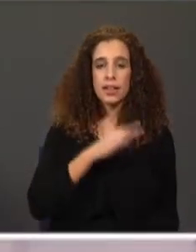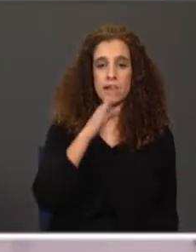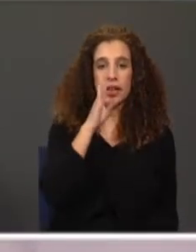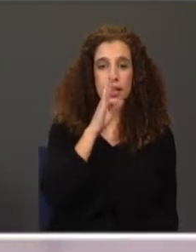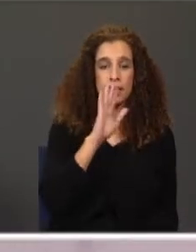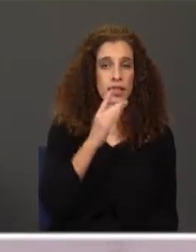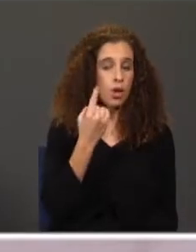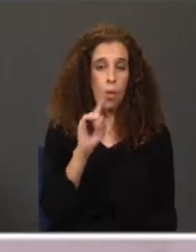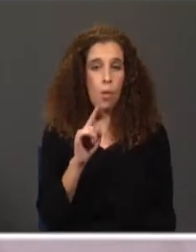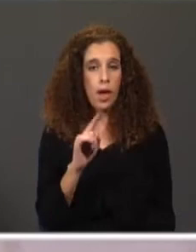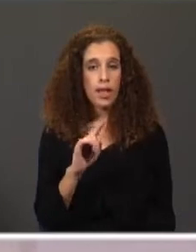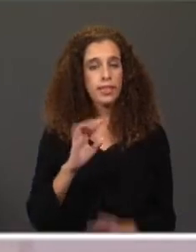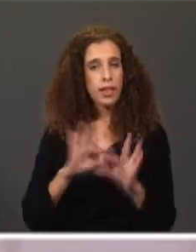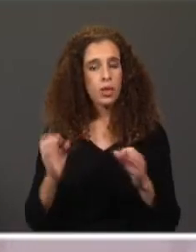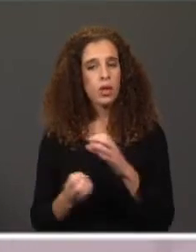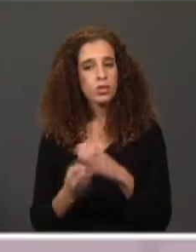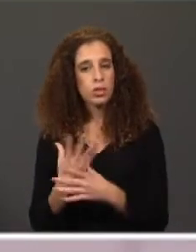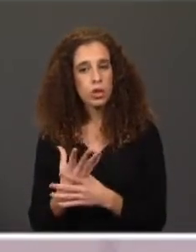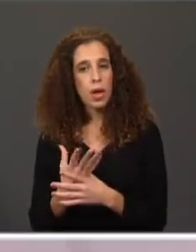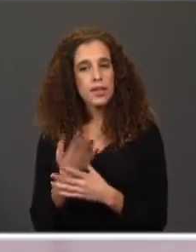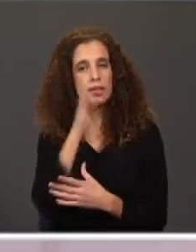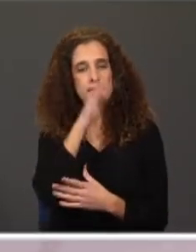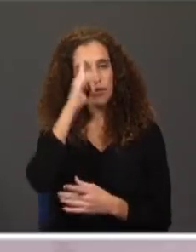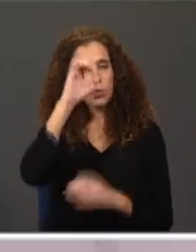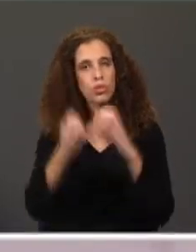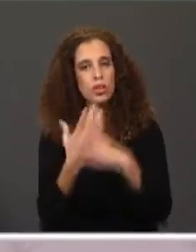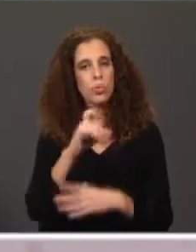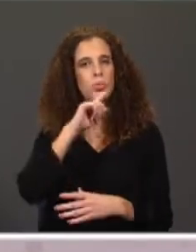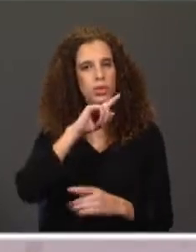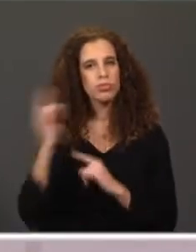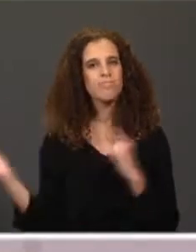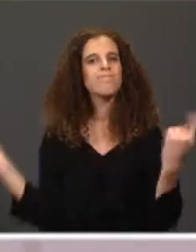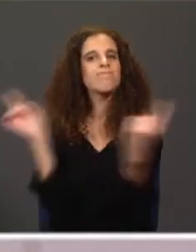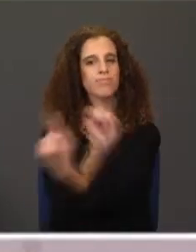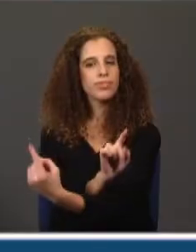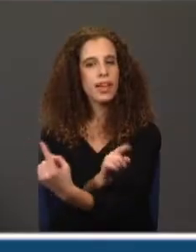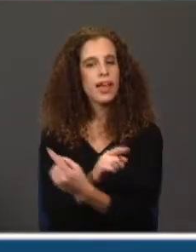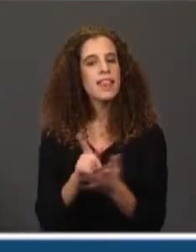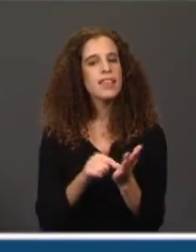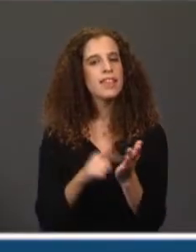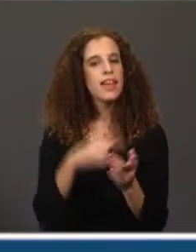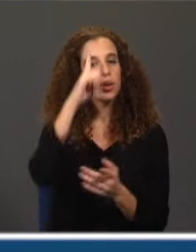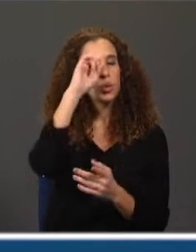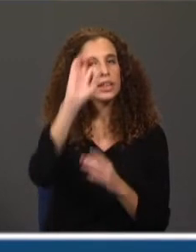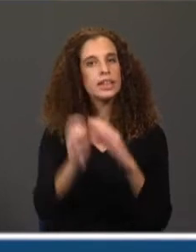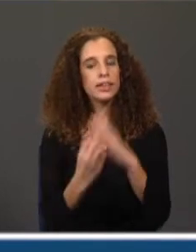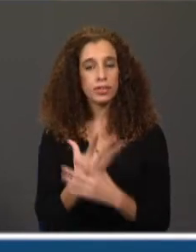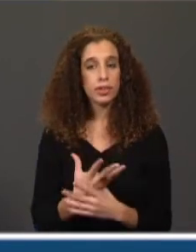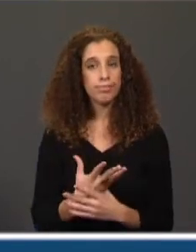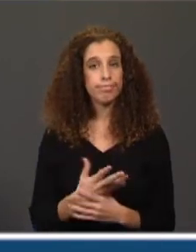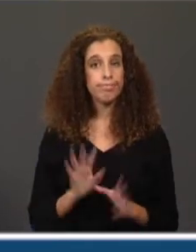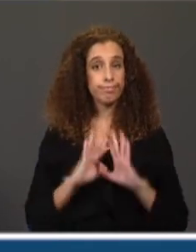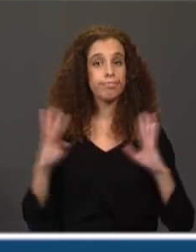origem, se formos criativos, podemos dar a volta à situação. Portanto, é preciso haver criatividade também. No fundo,